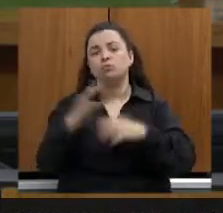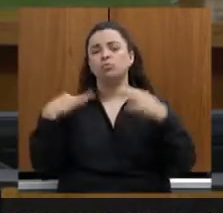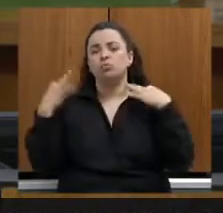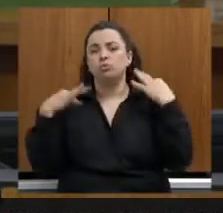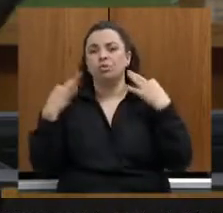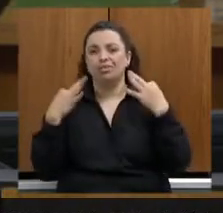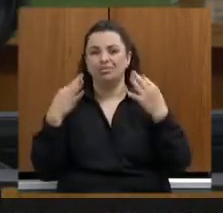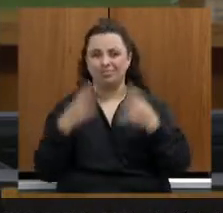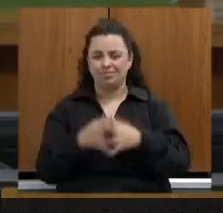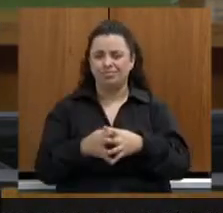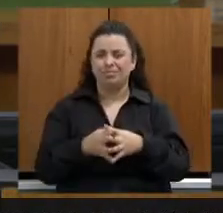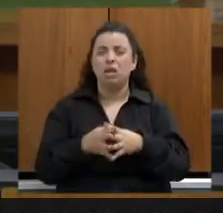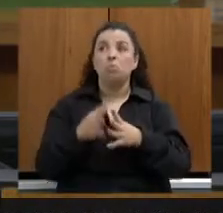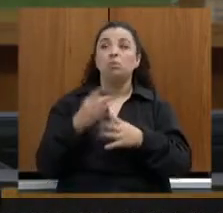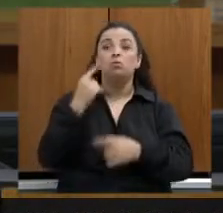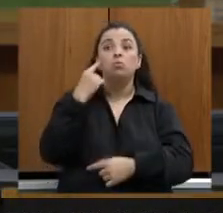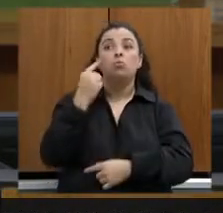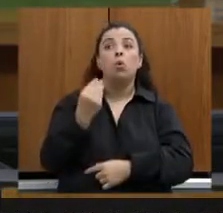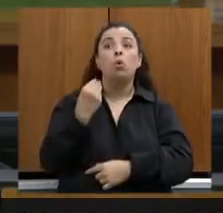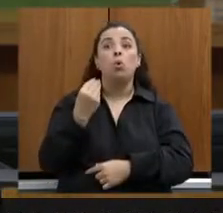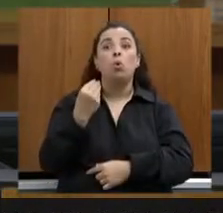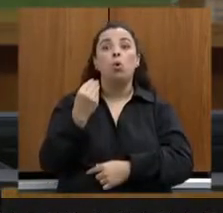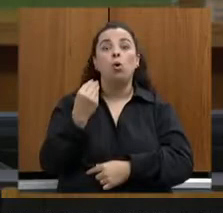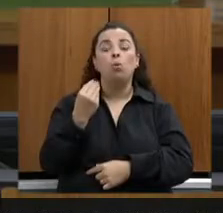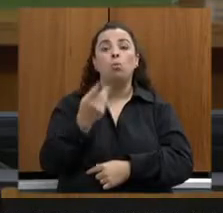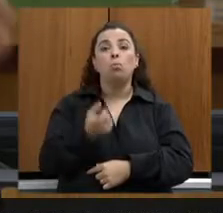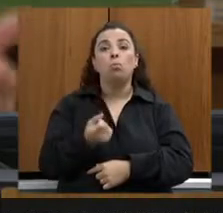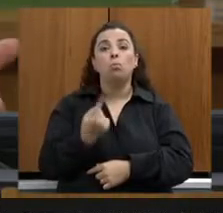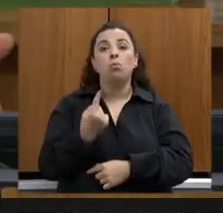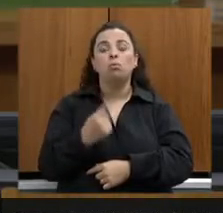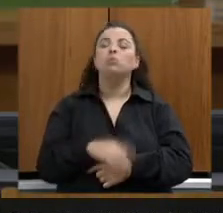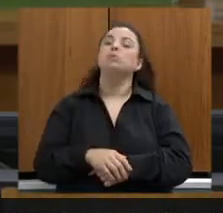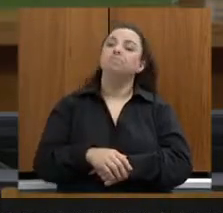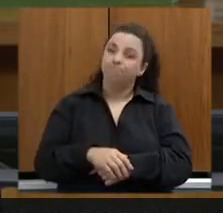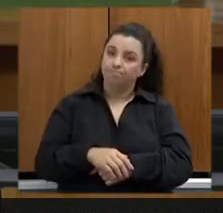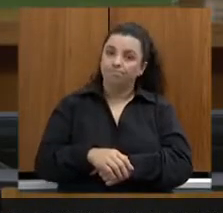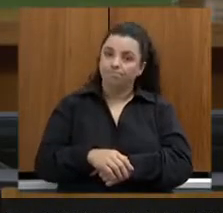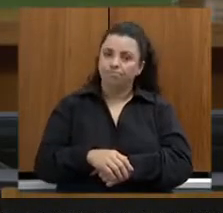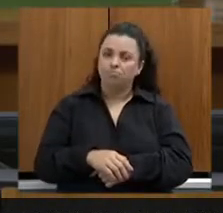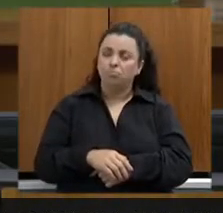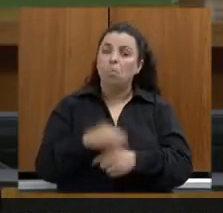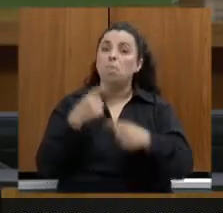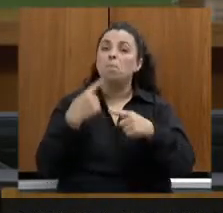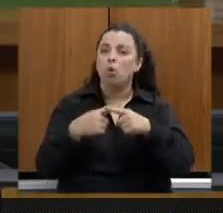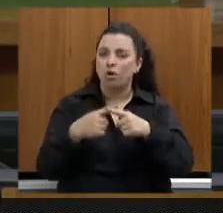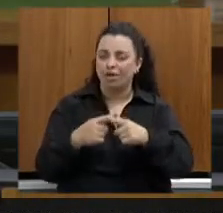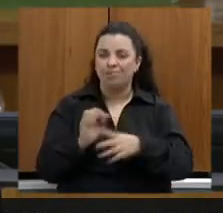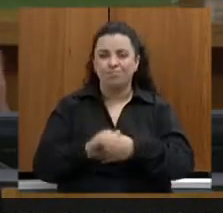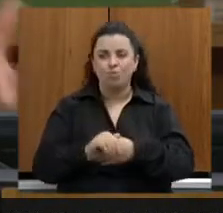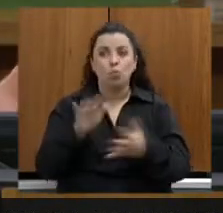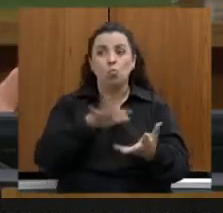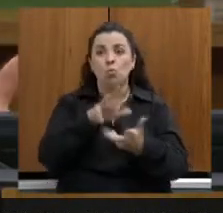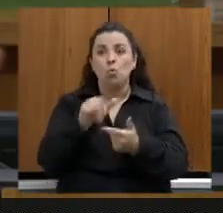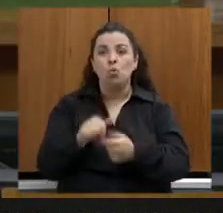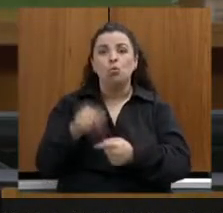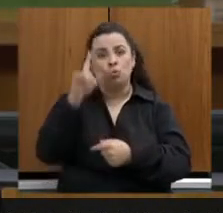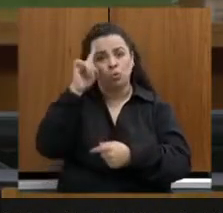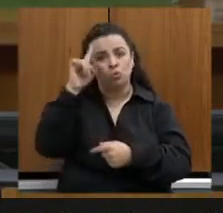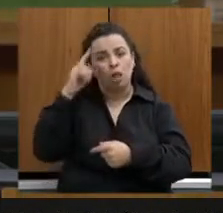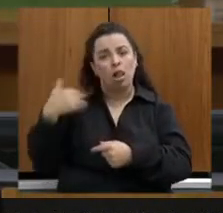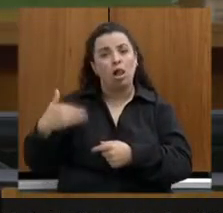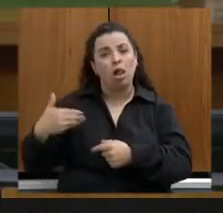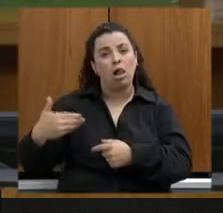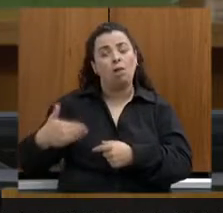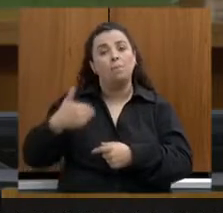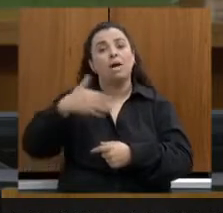E aí o texto vai explicando. Bom, nós temos um mundo cada vez mais tecnológico, a possibilidade de morar em vários